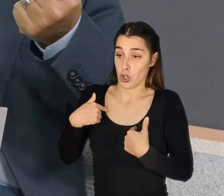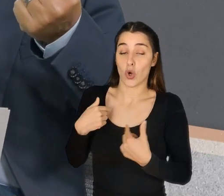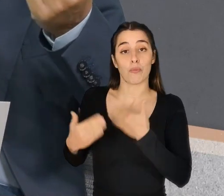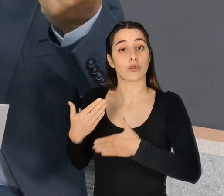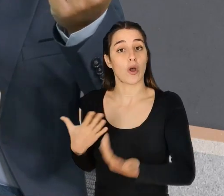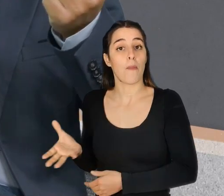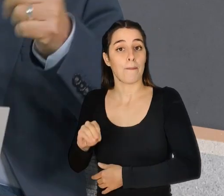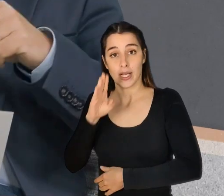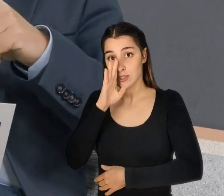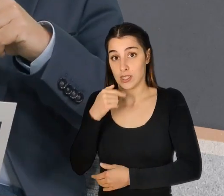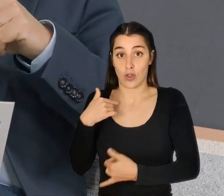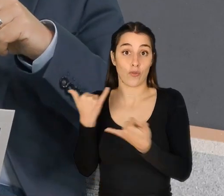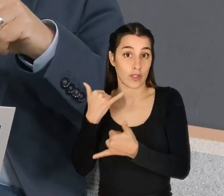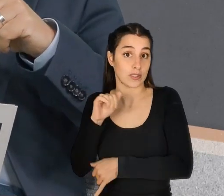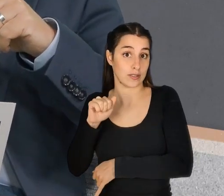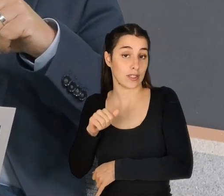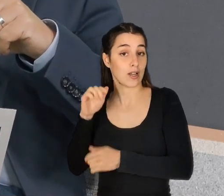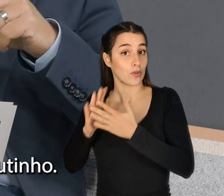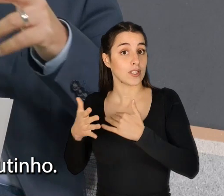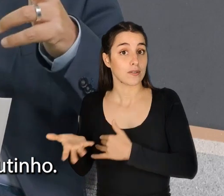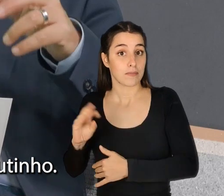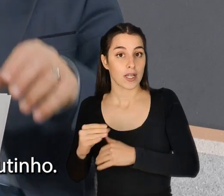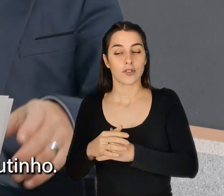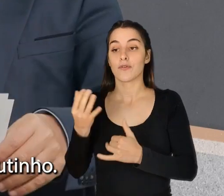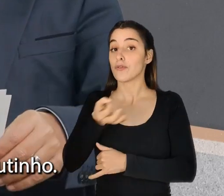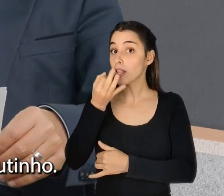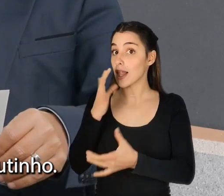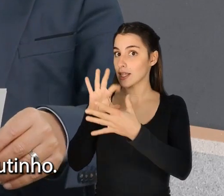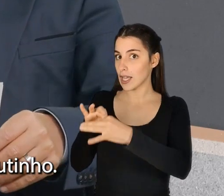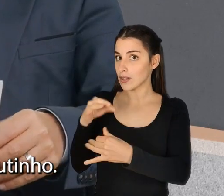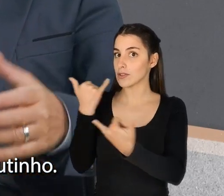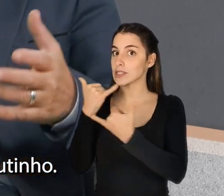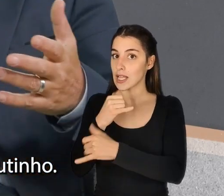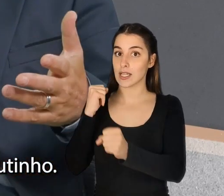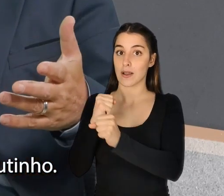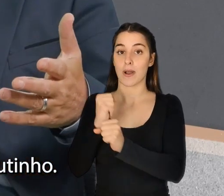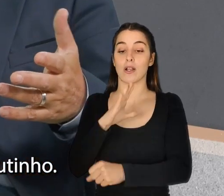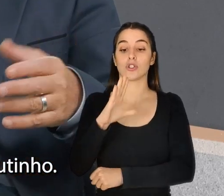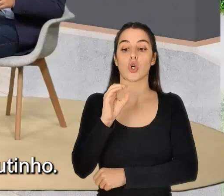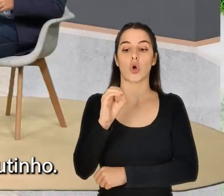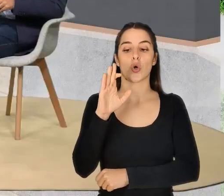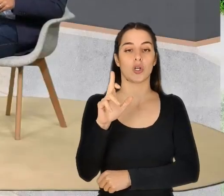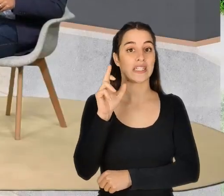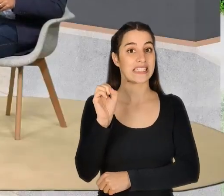estou feliz. É uma coisa que me acontece montes de vezes. Para nos falar sobre a felicidade no trabalho temos connosco o Jorge Coutinho.